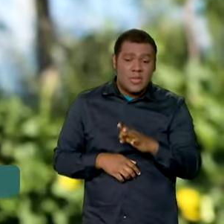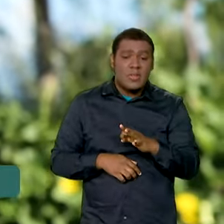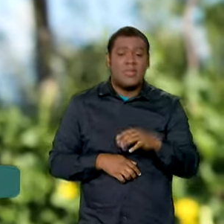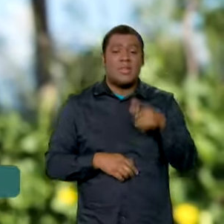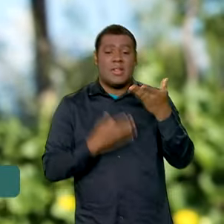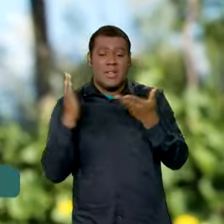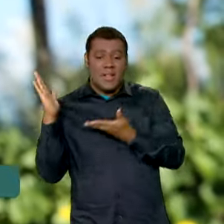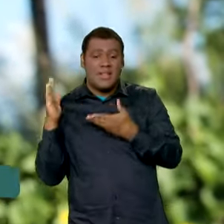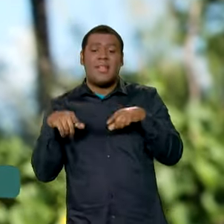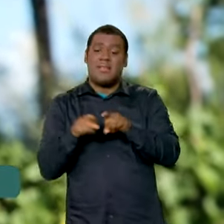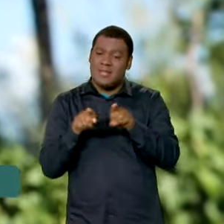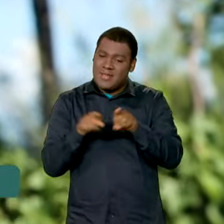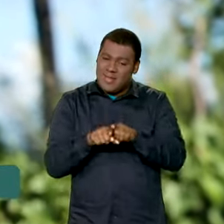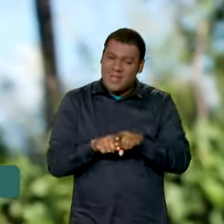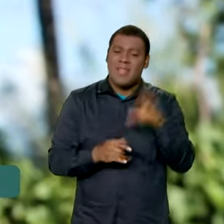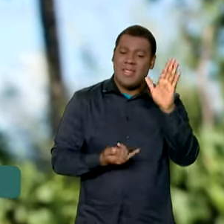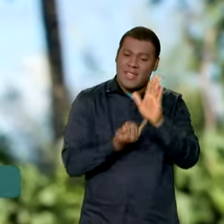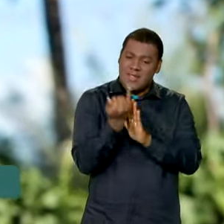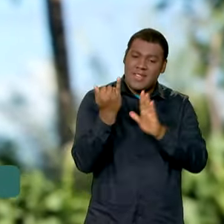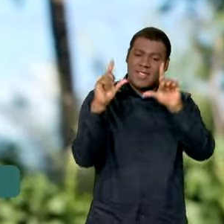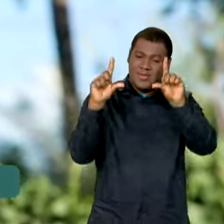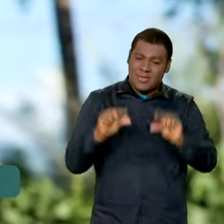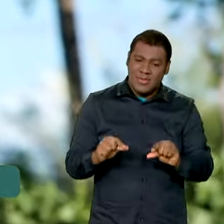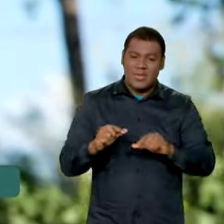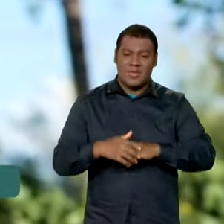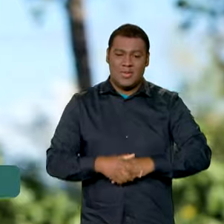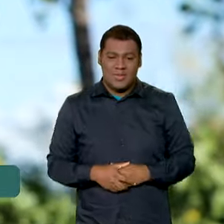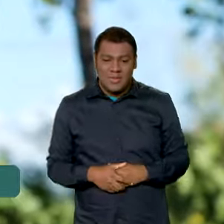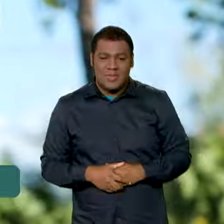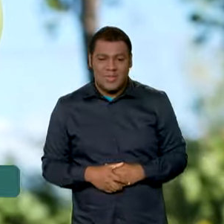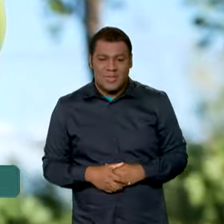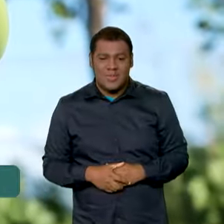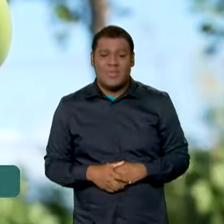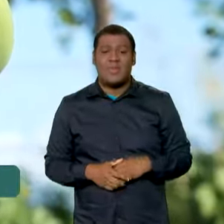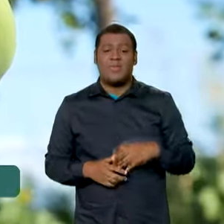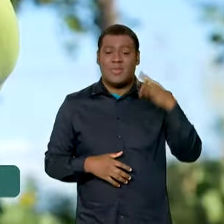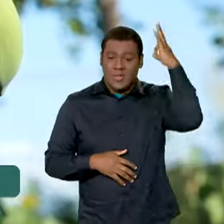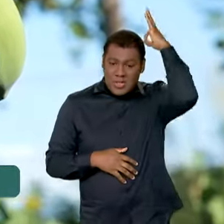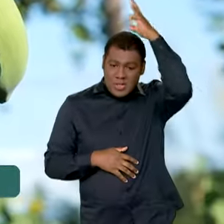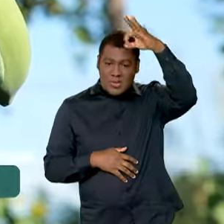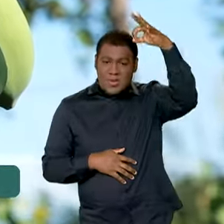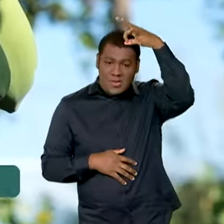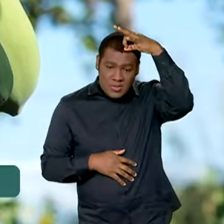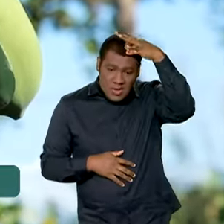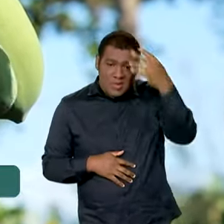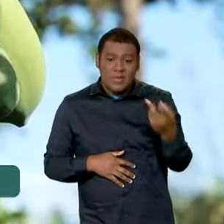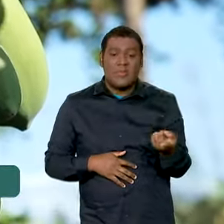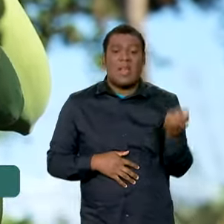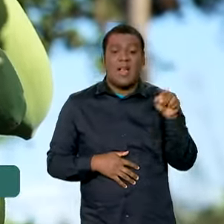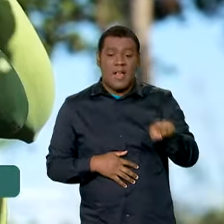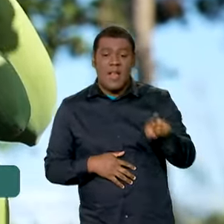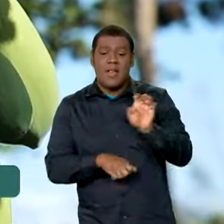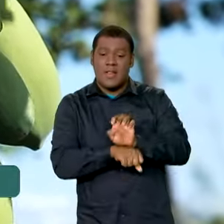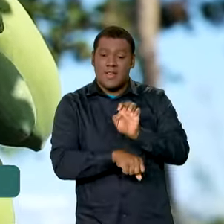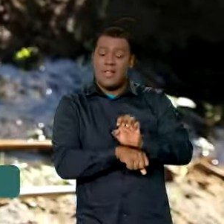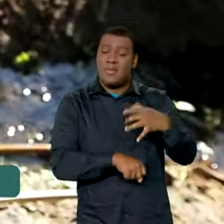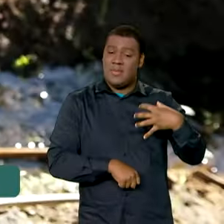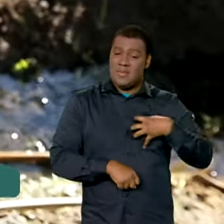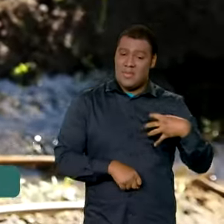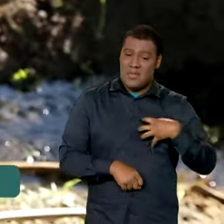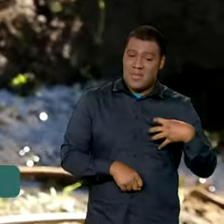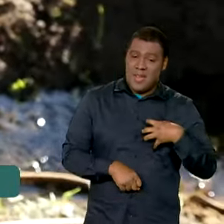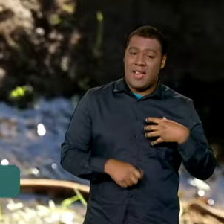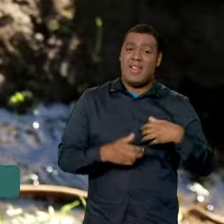também ficou mais barato. É que as principais zonas produtoras, no Espírito Santo e na Bahia, tiveram uma colheita elevada